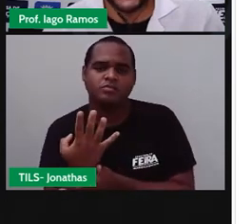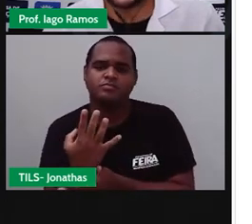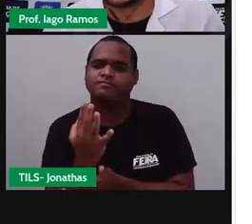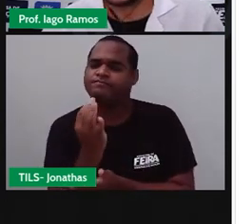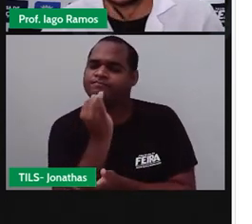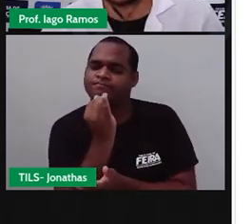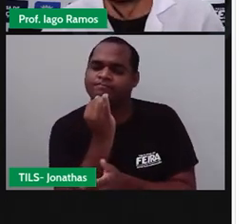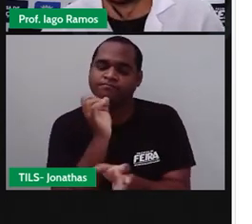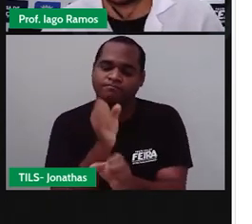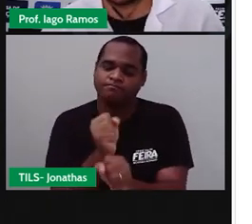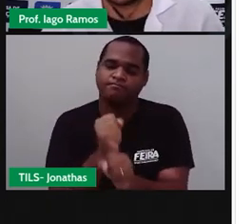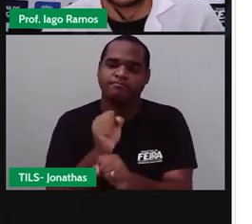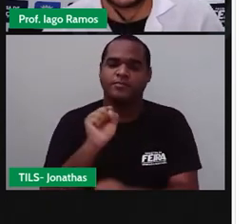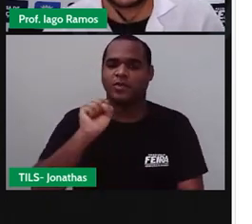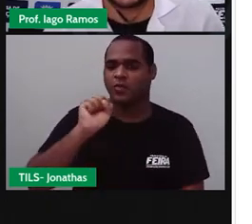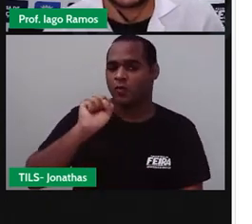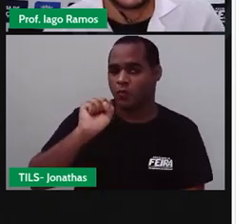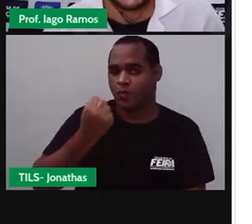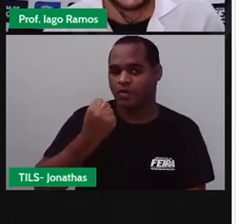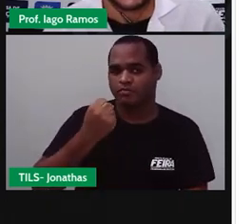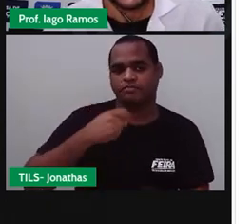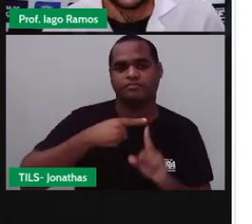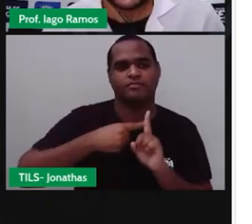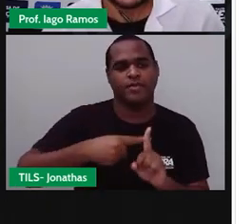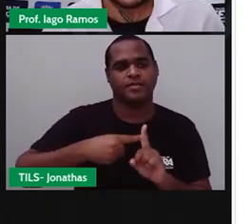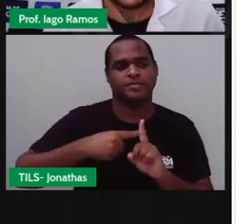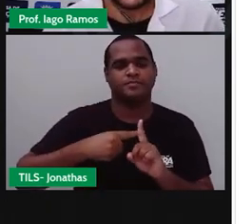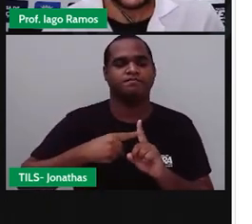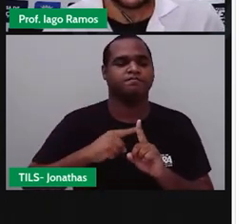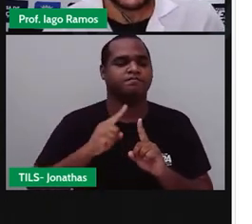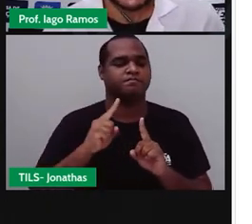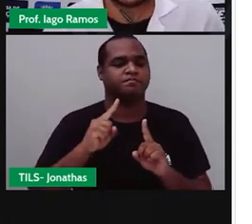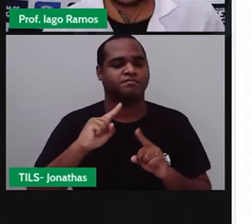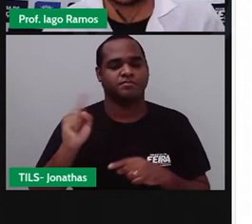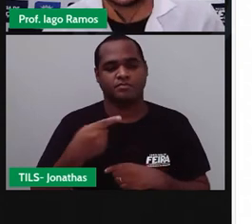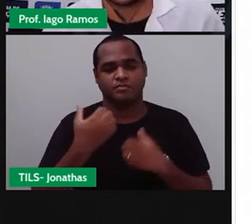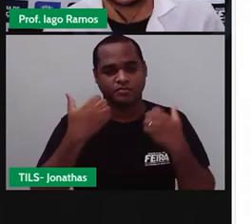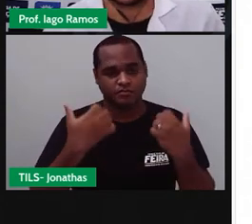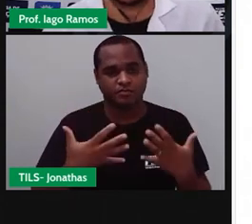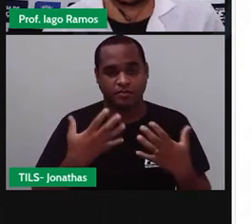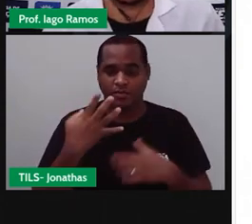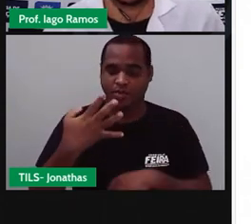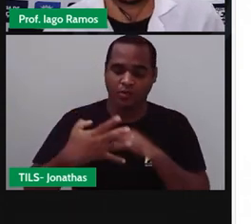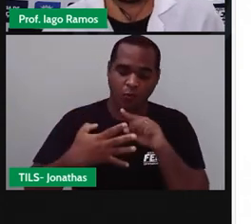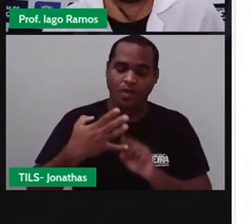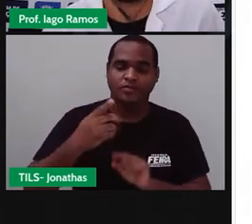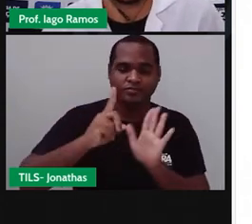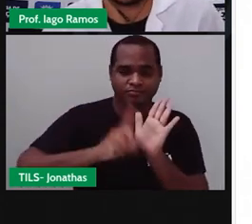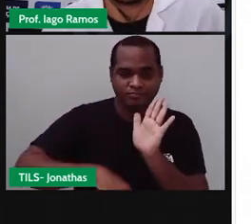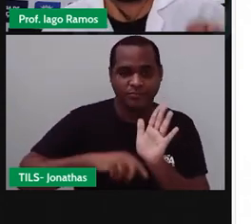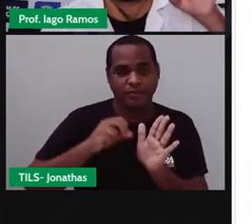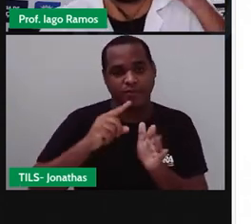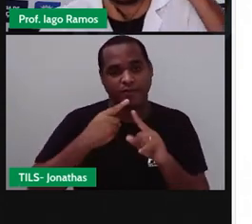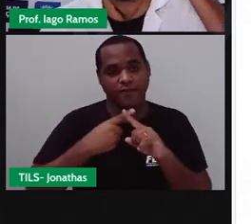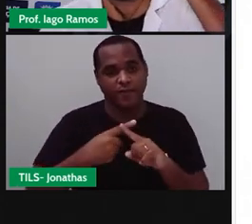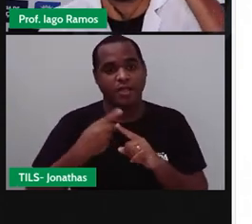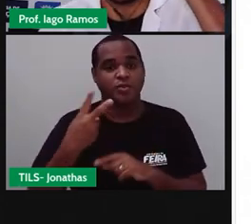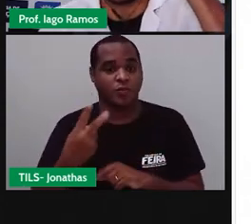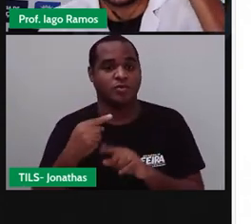positivo. Quando foi 4 negativo vezes 2